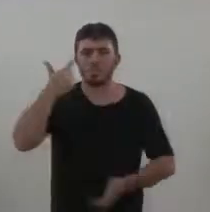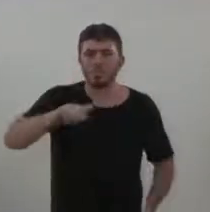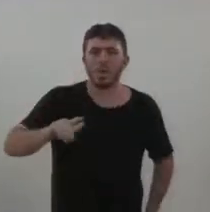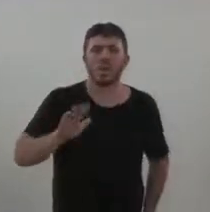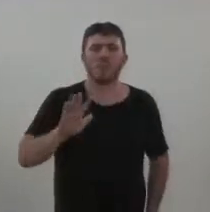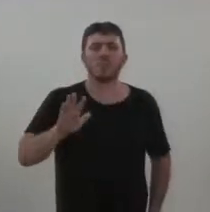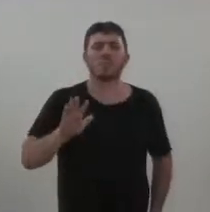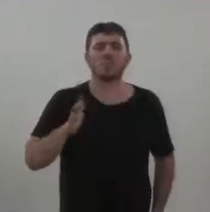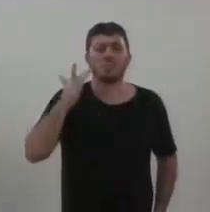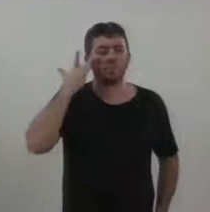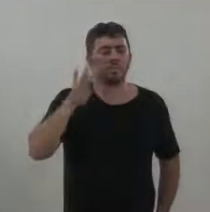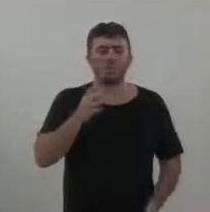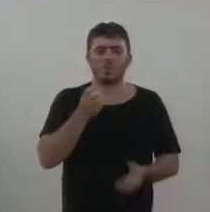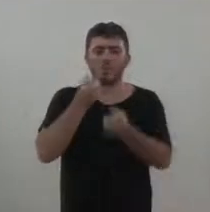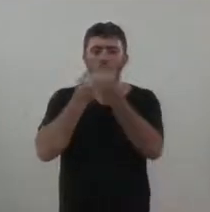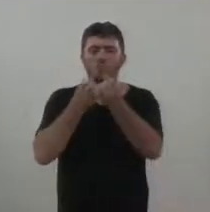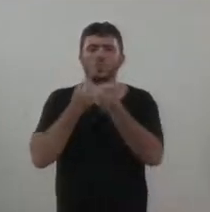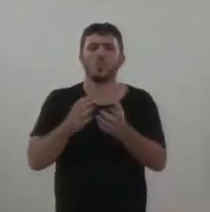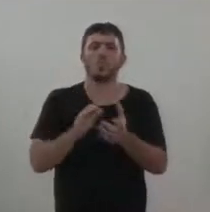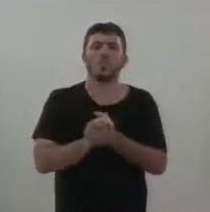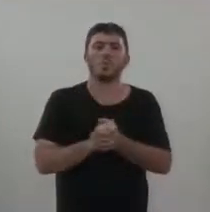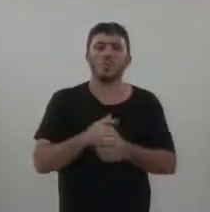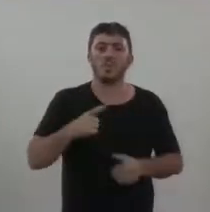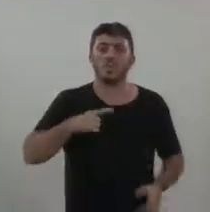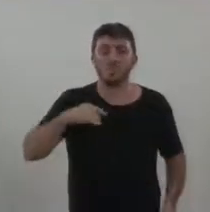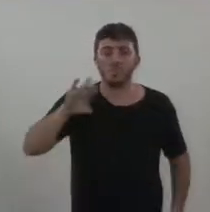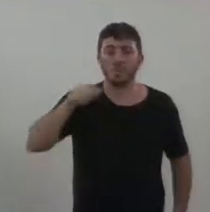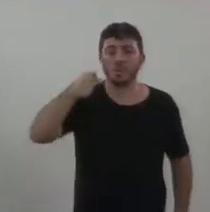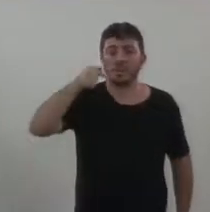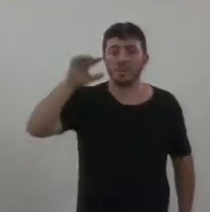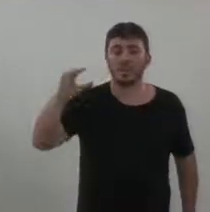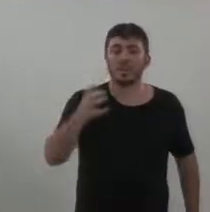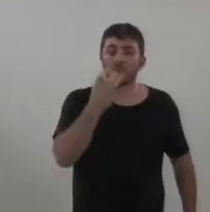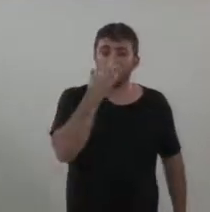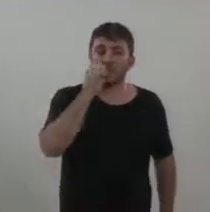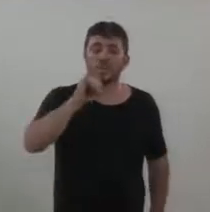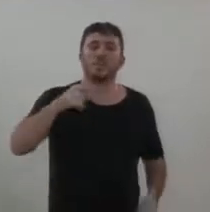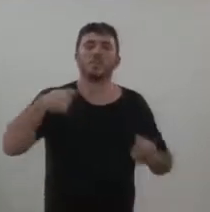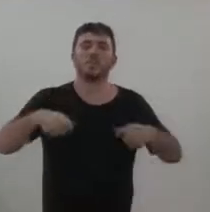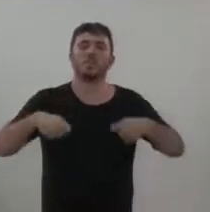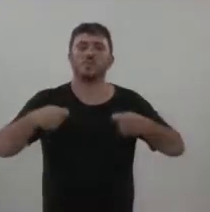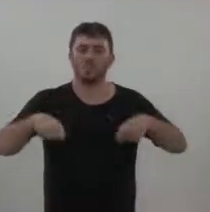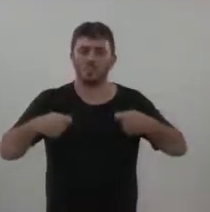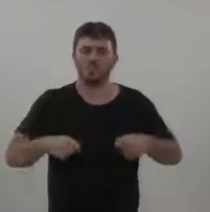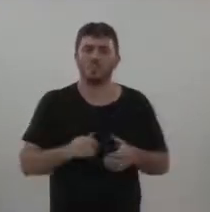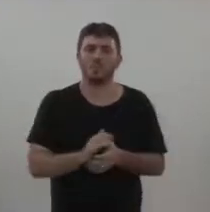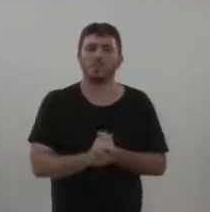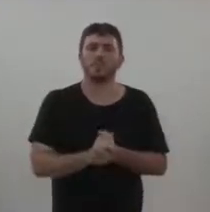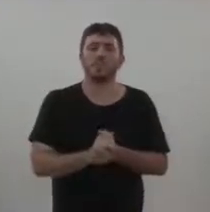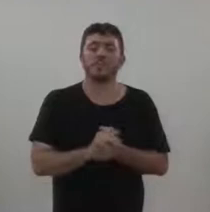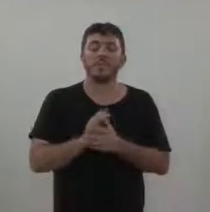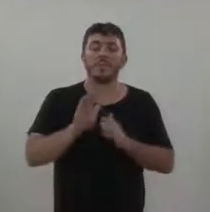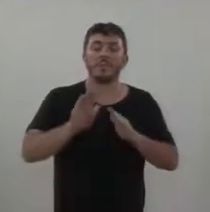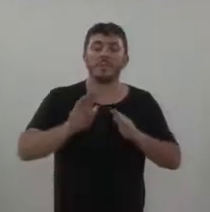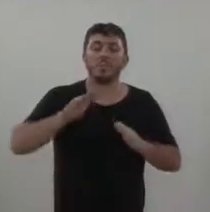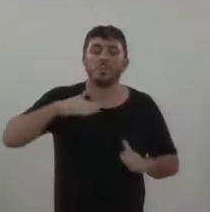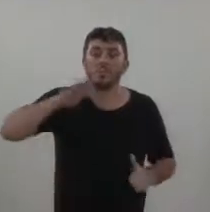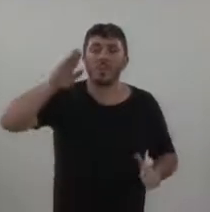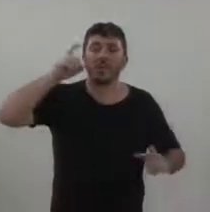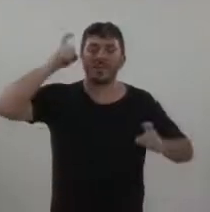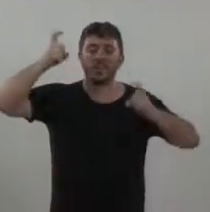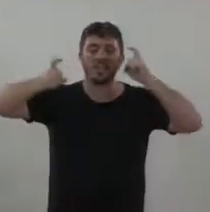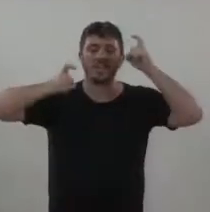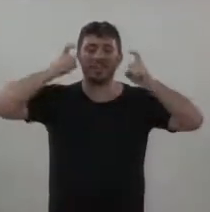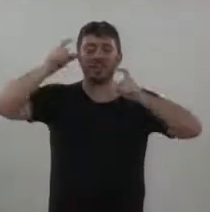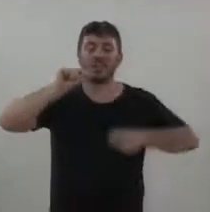dessa informação, então nós teremos mais sete respiradores, caso haja a necessidade. Mas o mais preocupante é o que está acontecendo